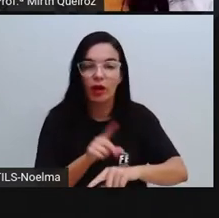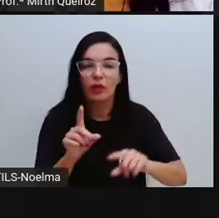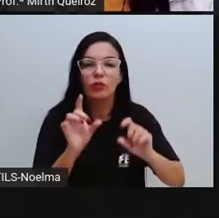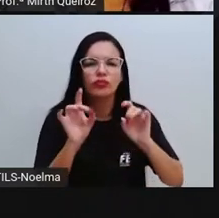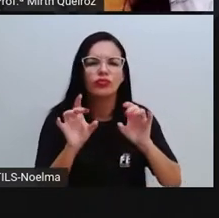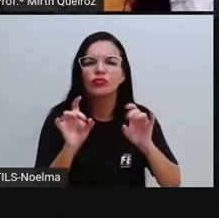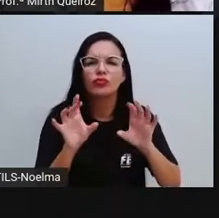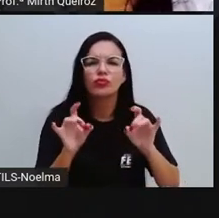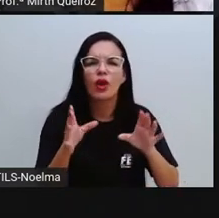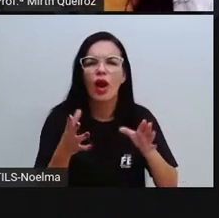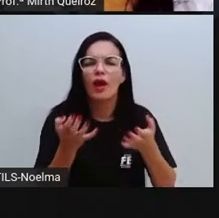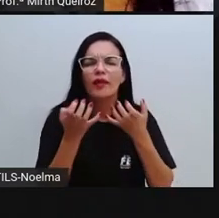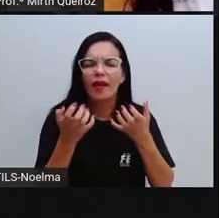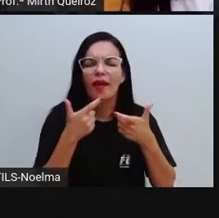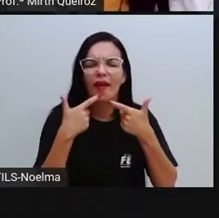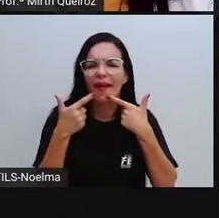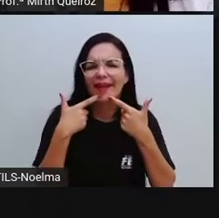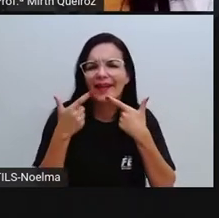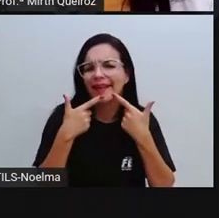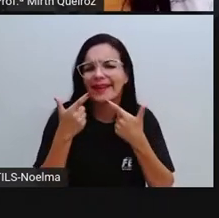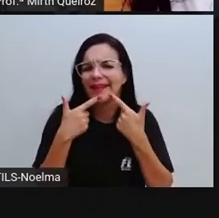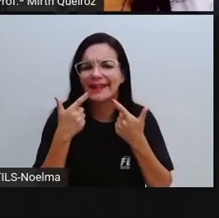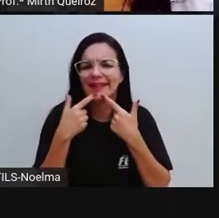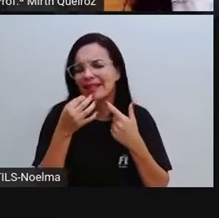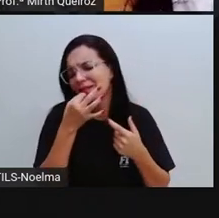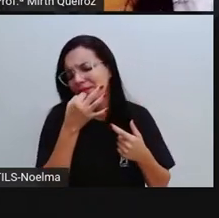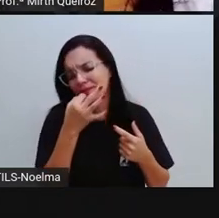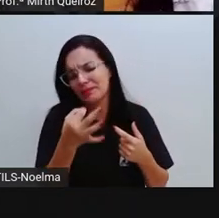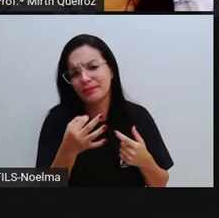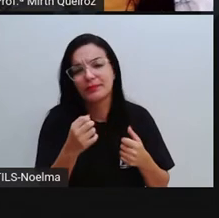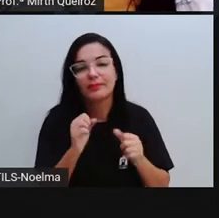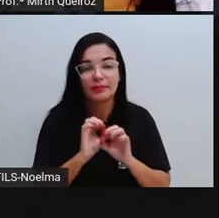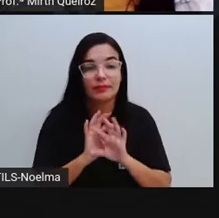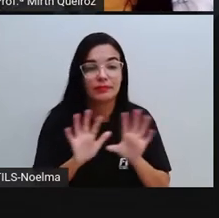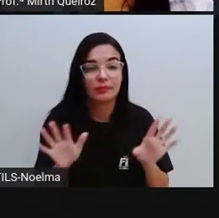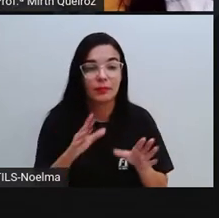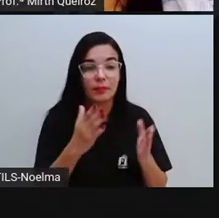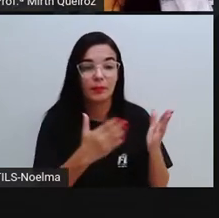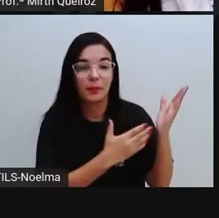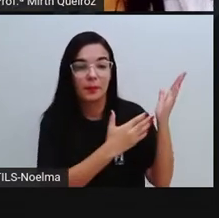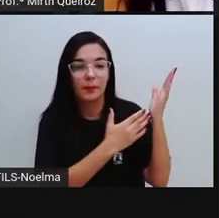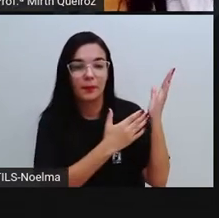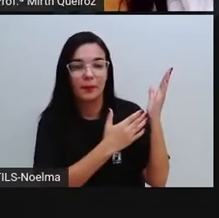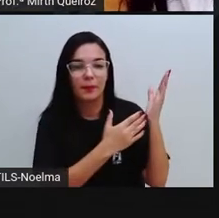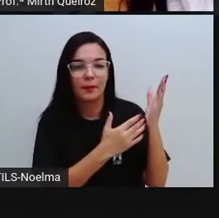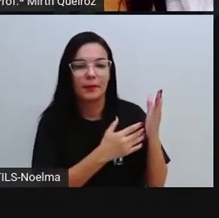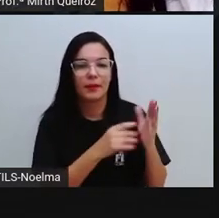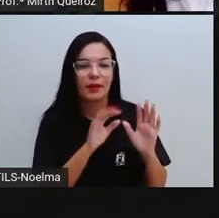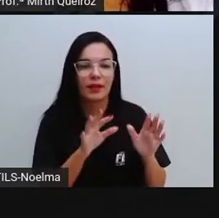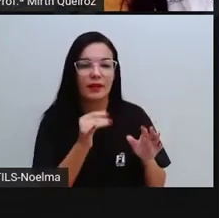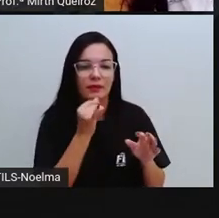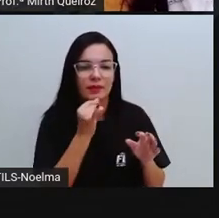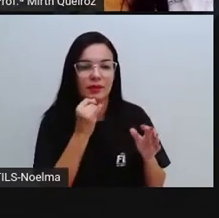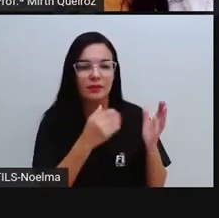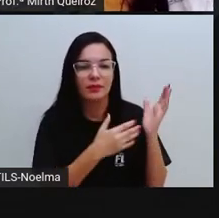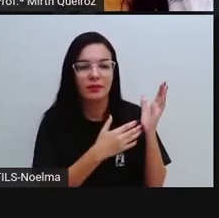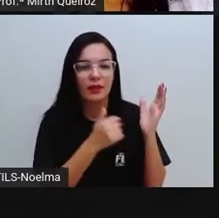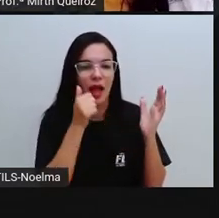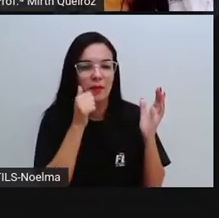vai provocar aí a crítica humorística. E como a gente tem aqui esse cartoon.